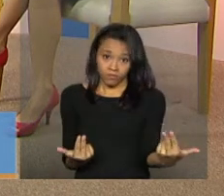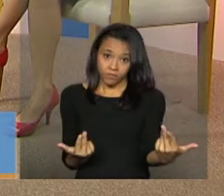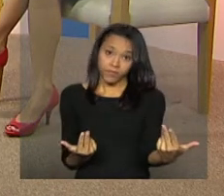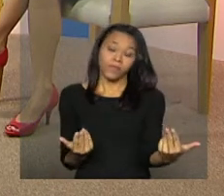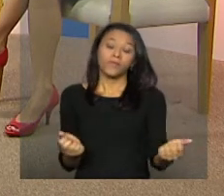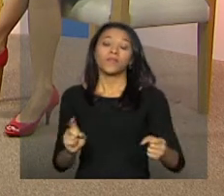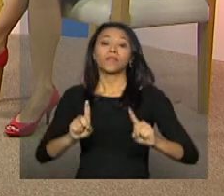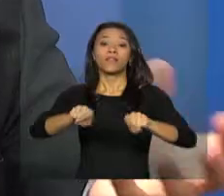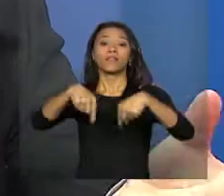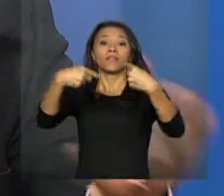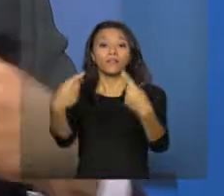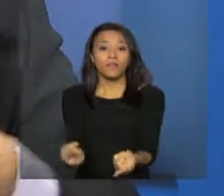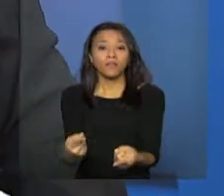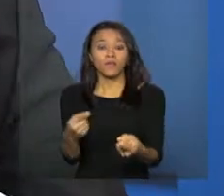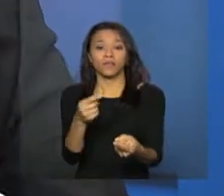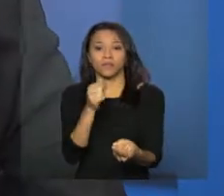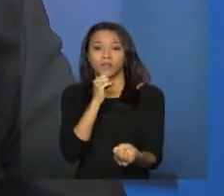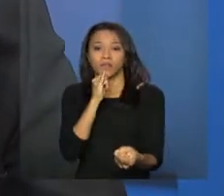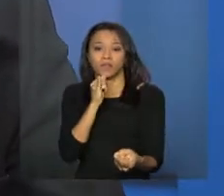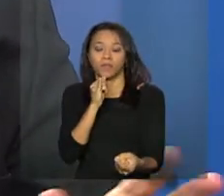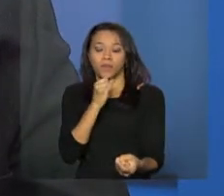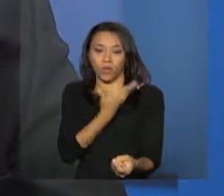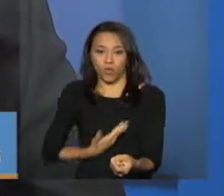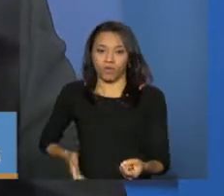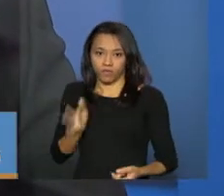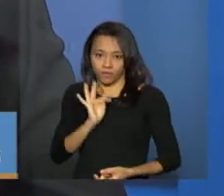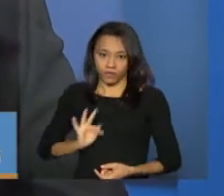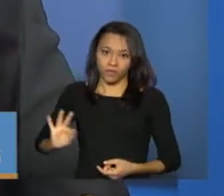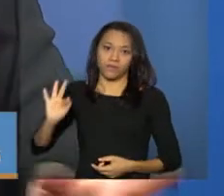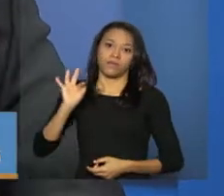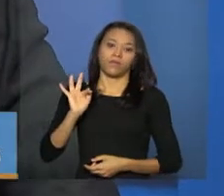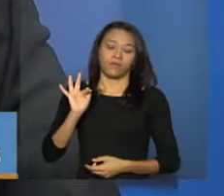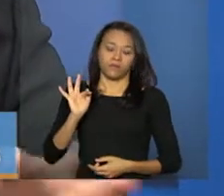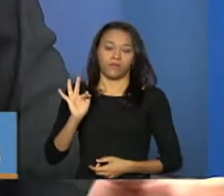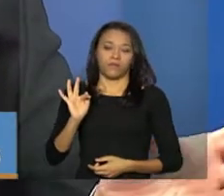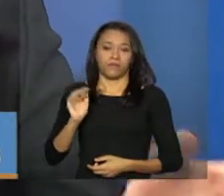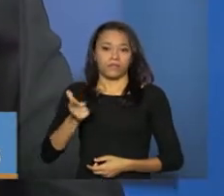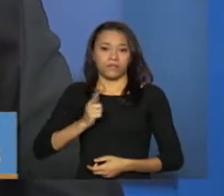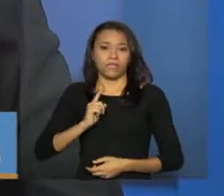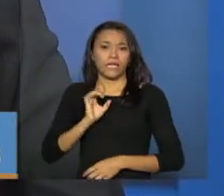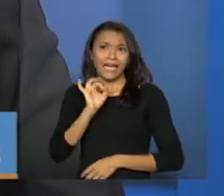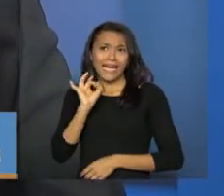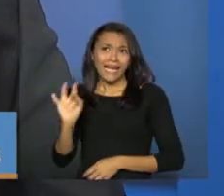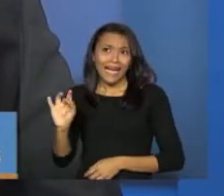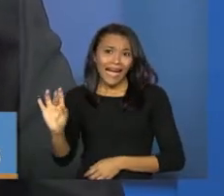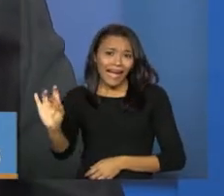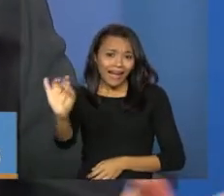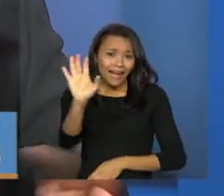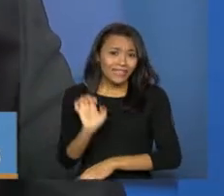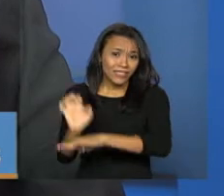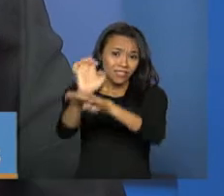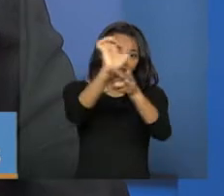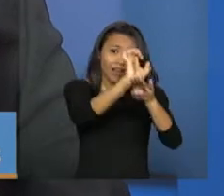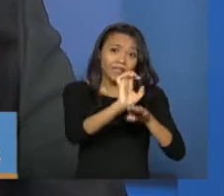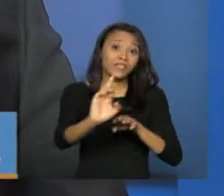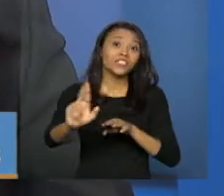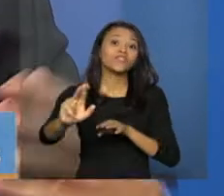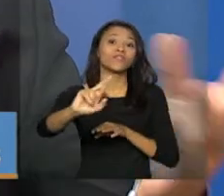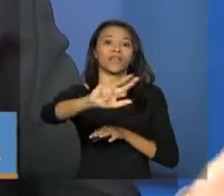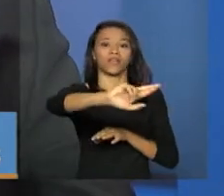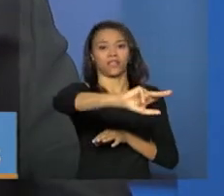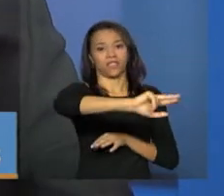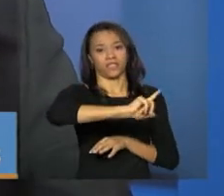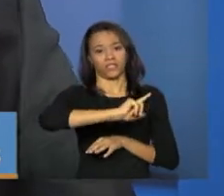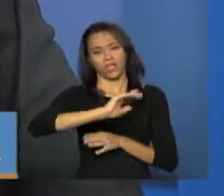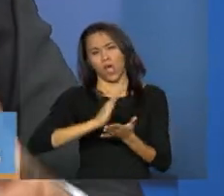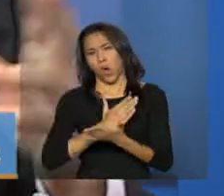eles têm acesso, no caso da União, no caso de cada estado tem uma forma diferenciada, alguns chamam